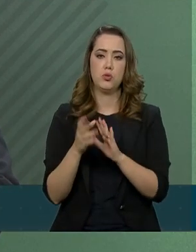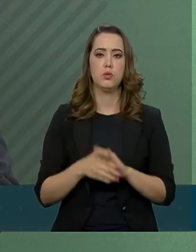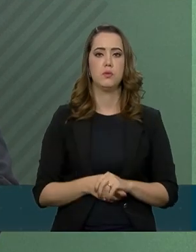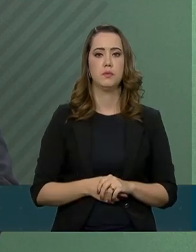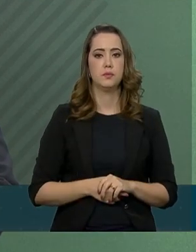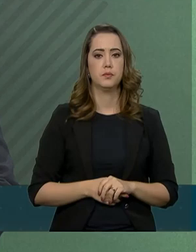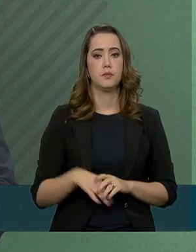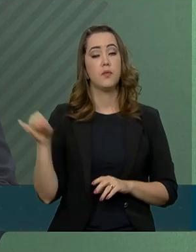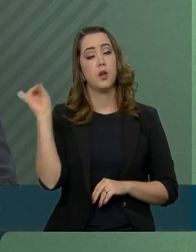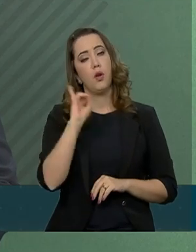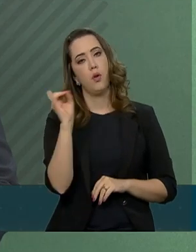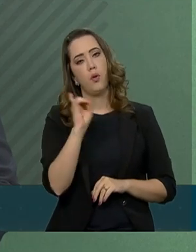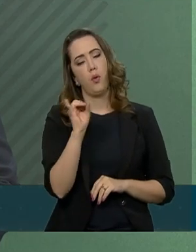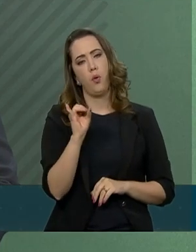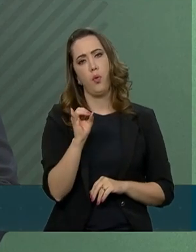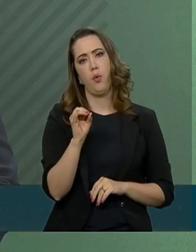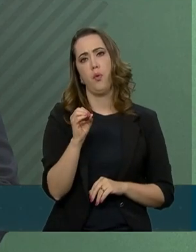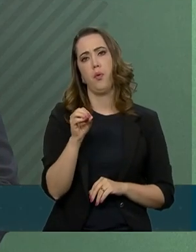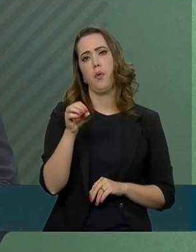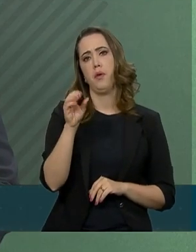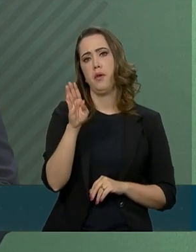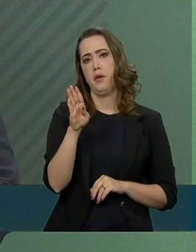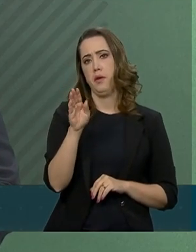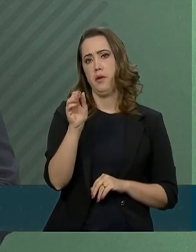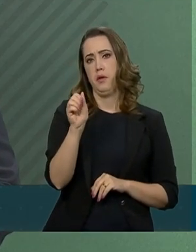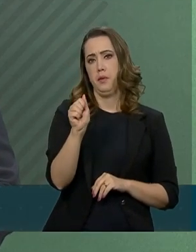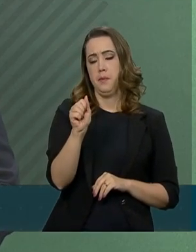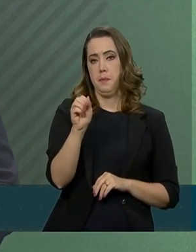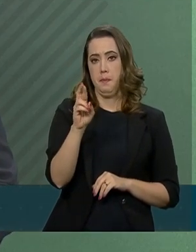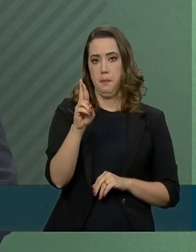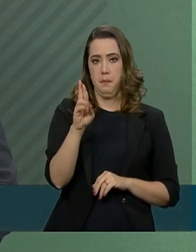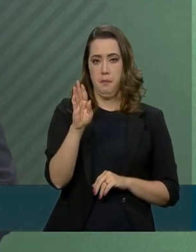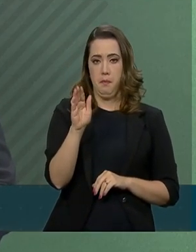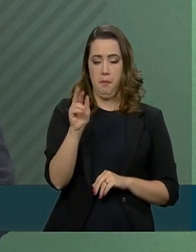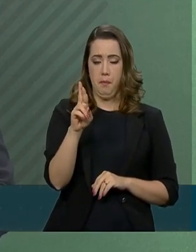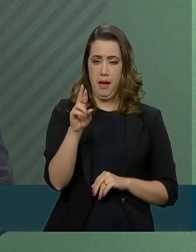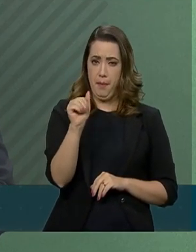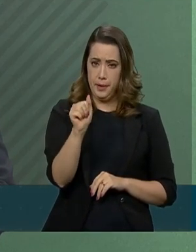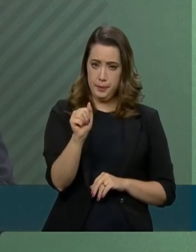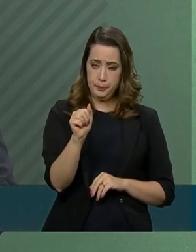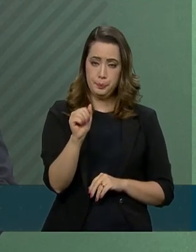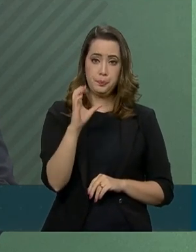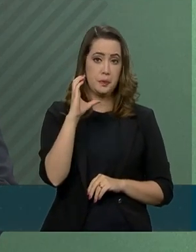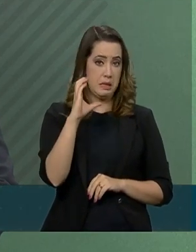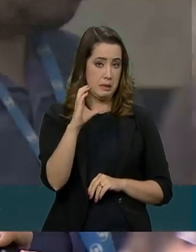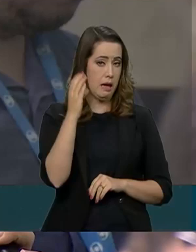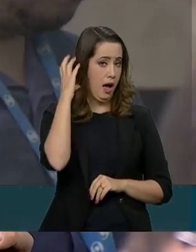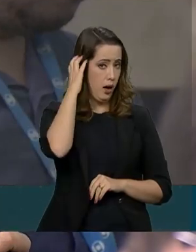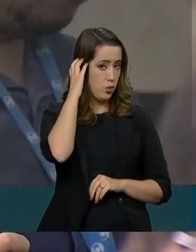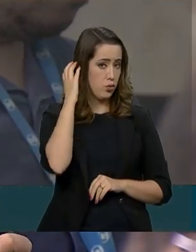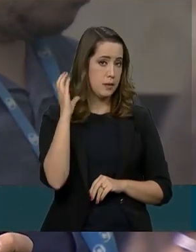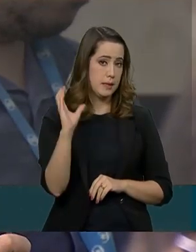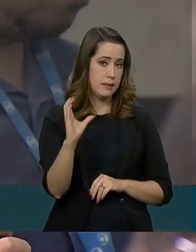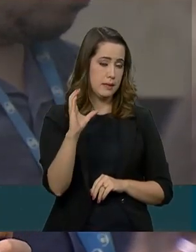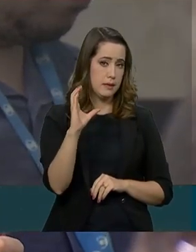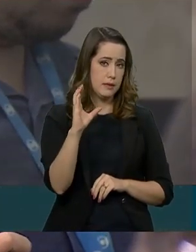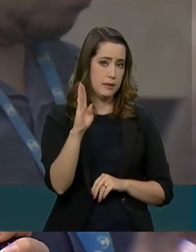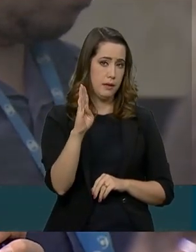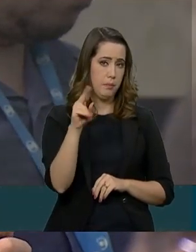Oi, porta-voz, Bárbara Baião, da CBN. Como vai? Retomando esse assunto do André, do Globo,